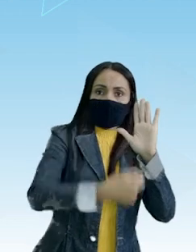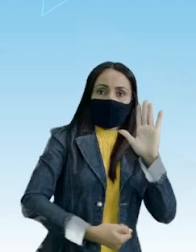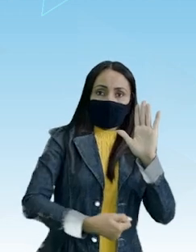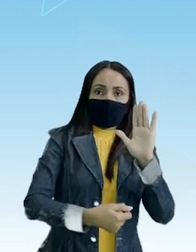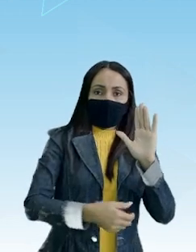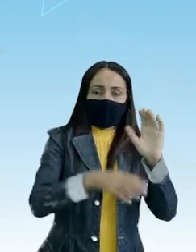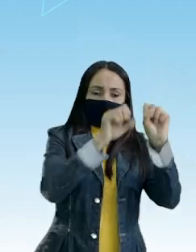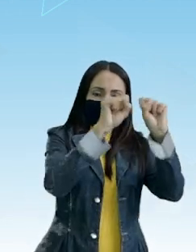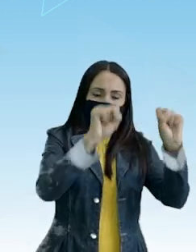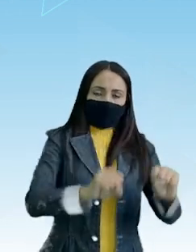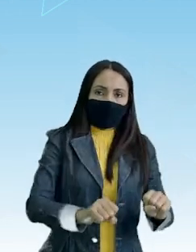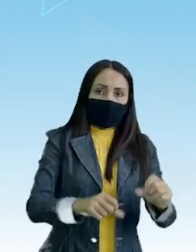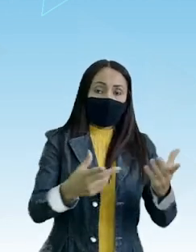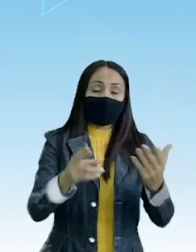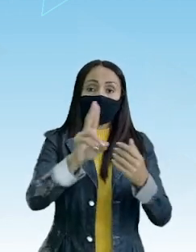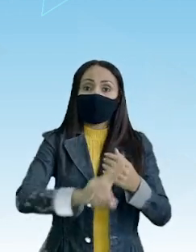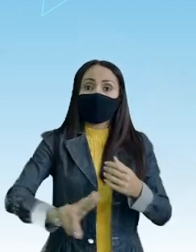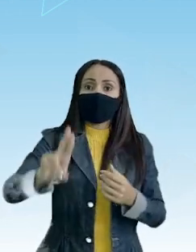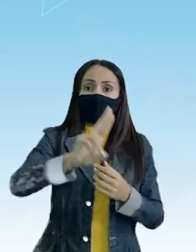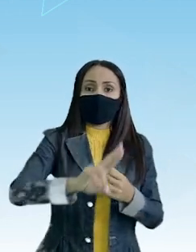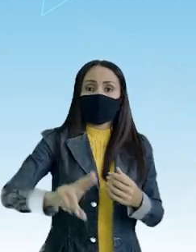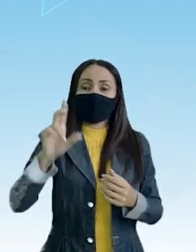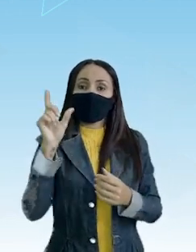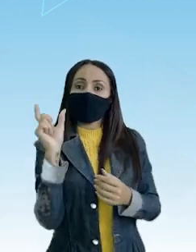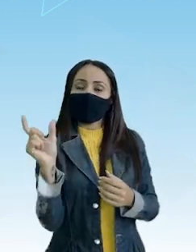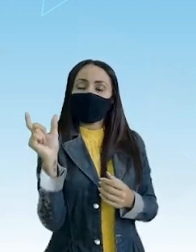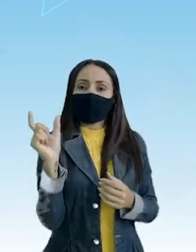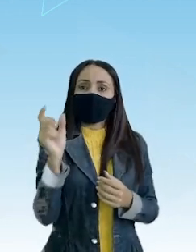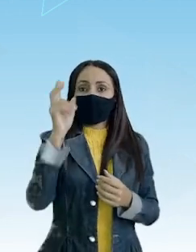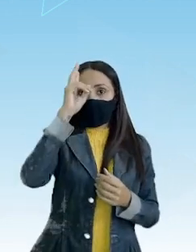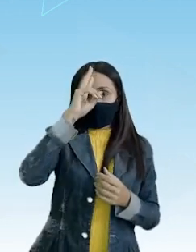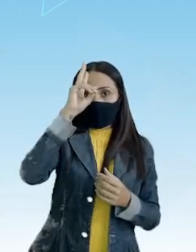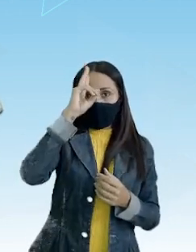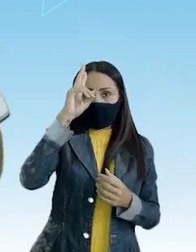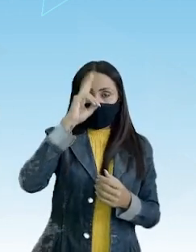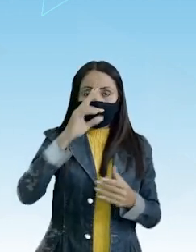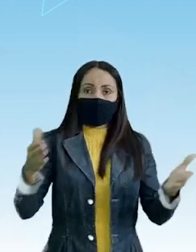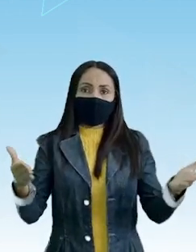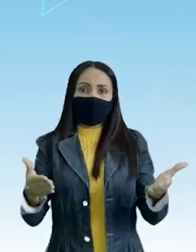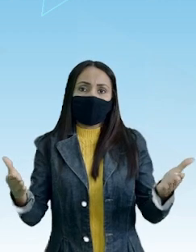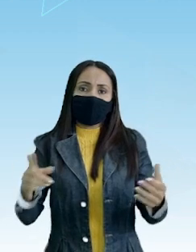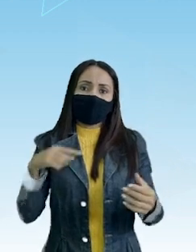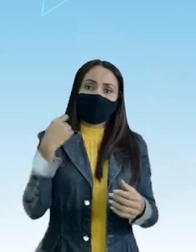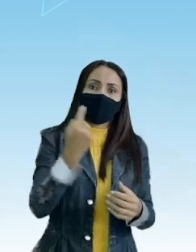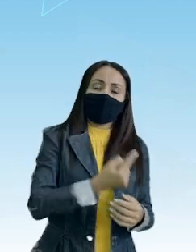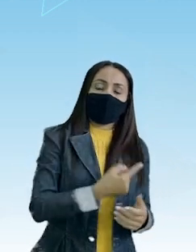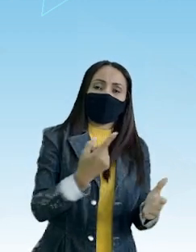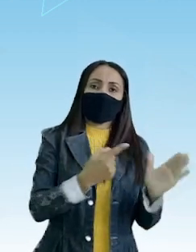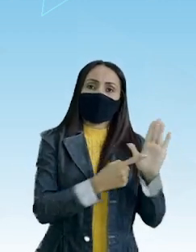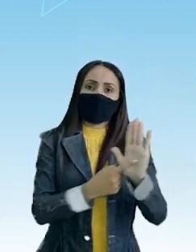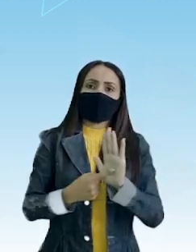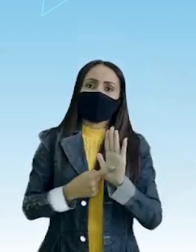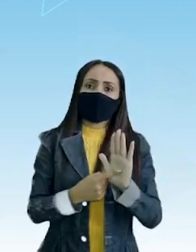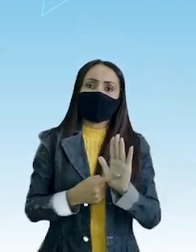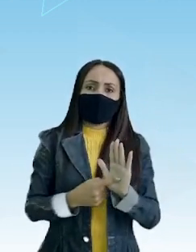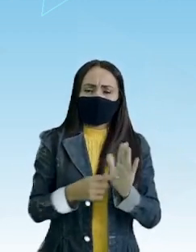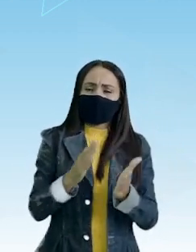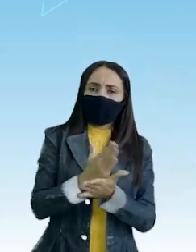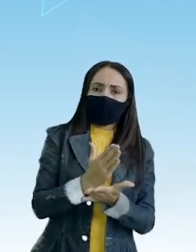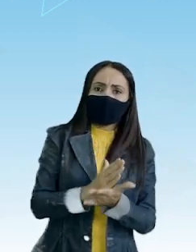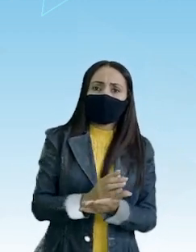Padrão O uso De palavras Lembrar Que aqui Nós apresentamos Algumas Mas você